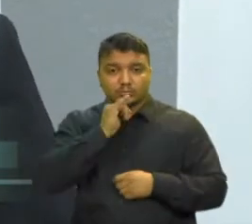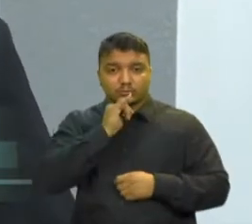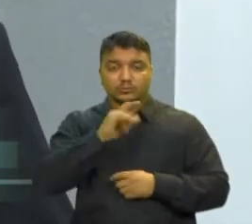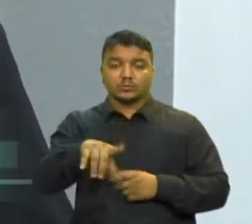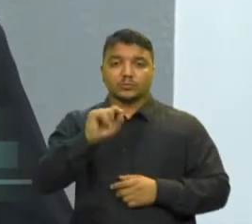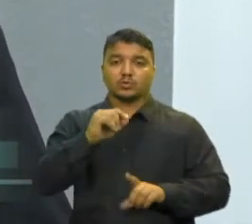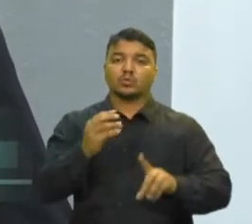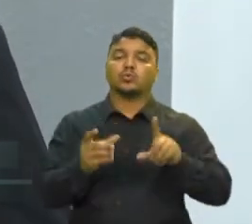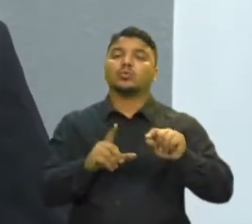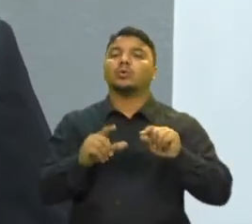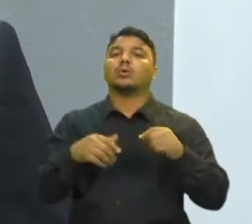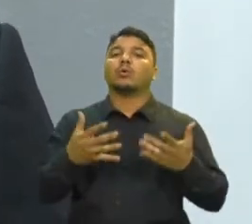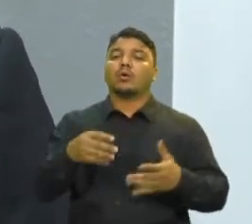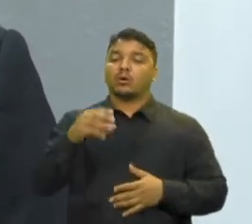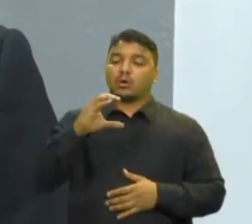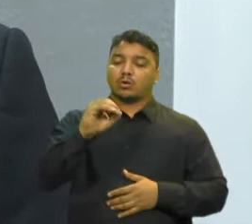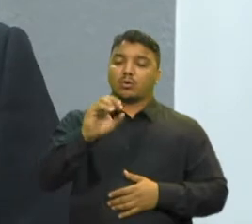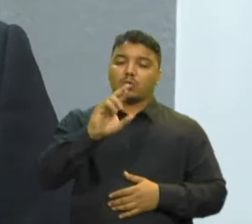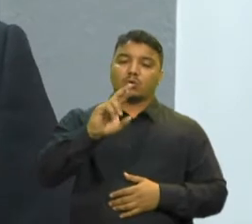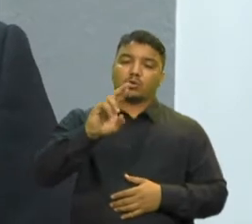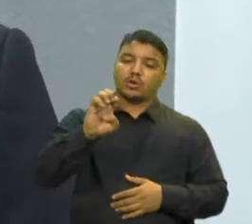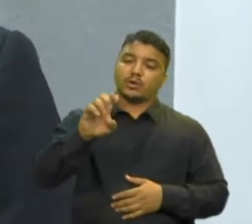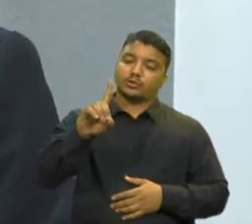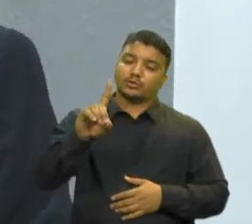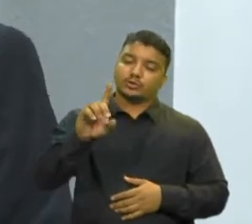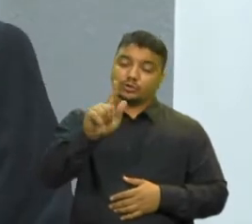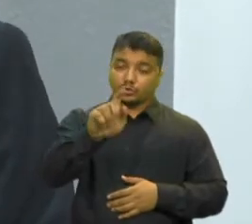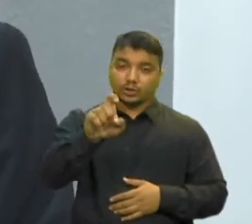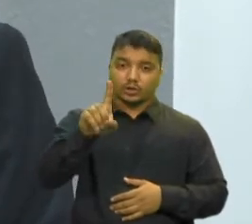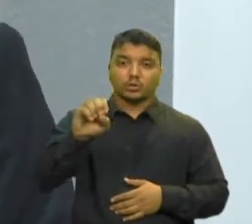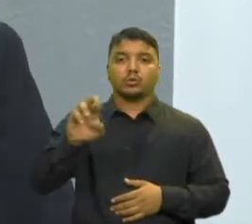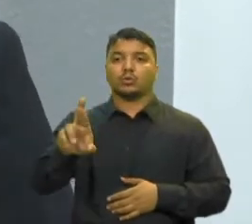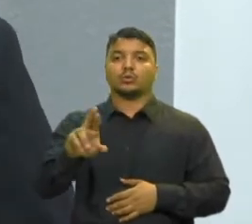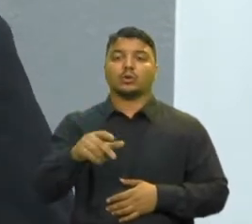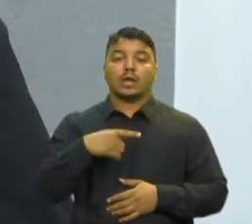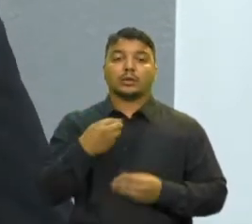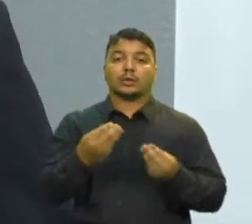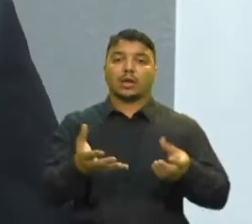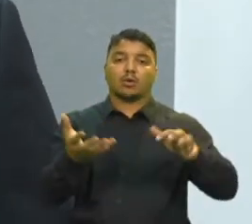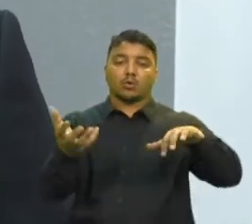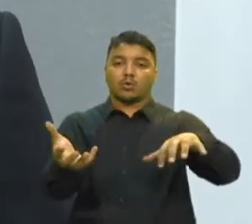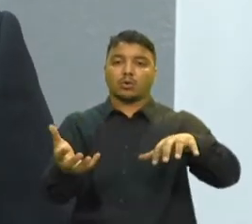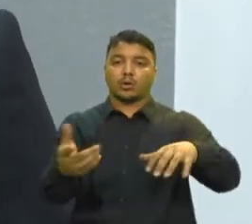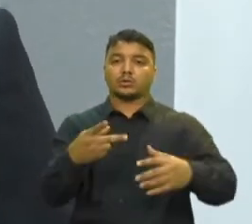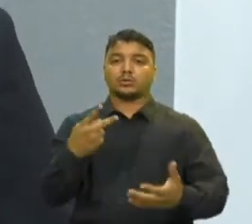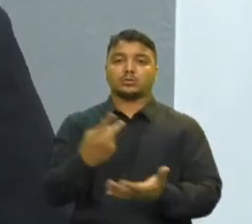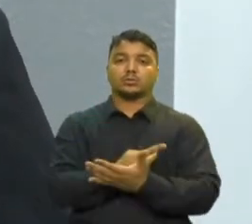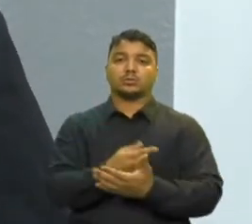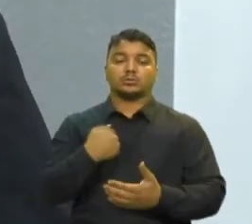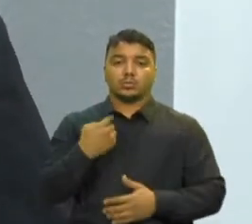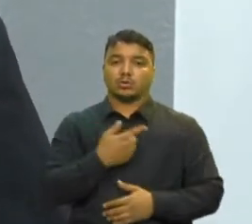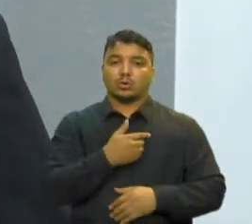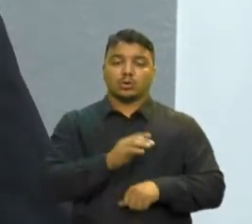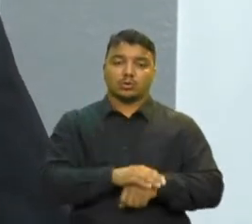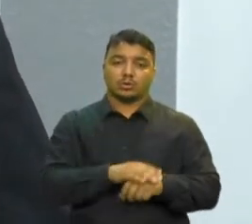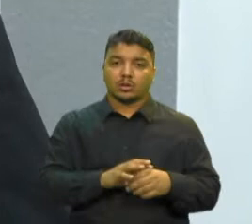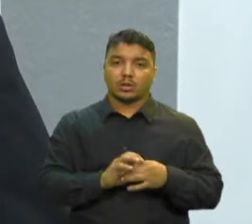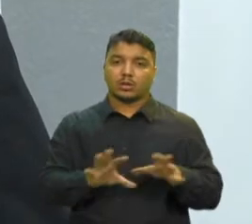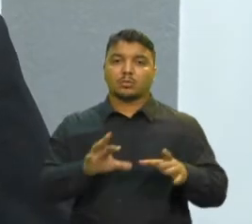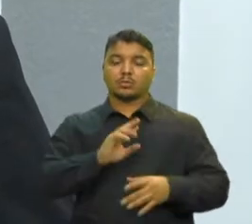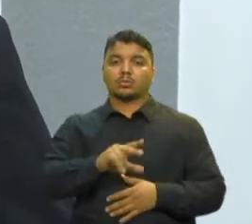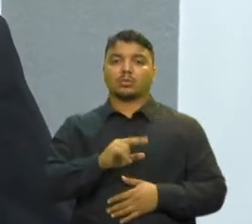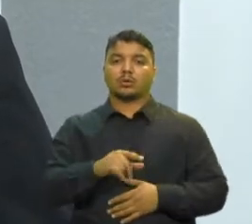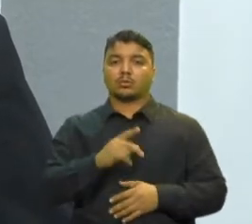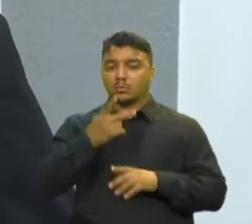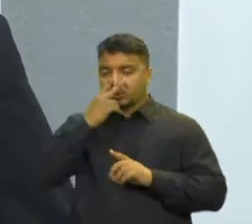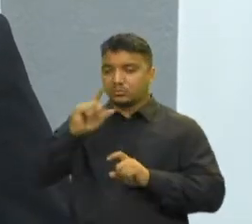Corregedor Nacional Colocando nas mãos do Congresso Nacional Isso fere a nossa independência Isso intimida